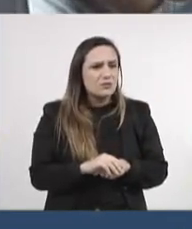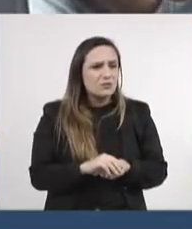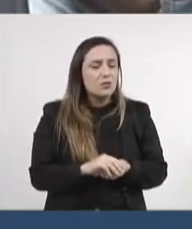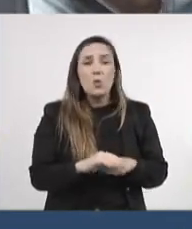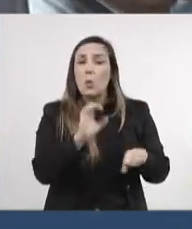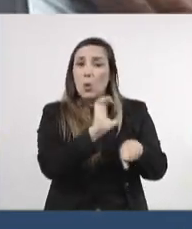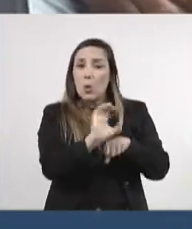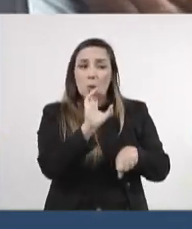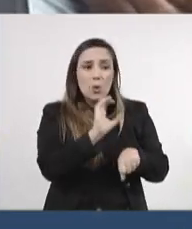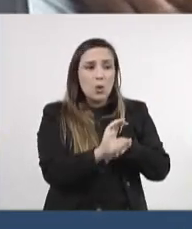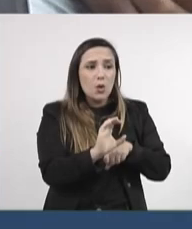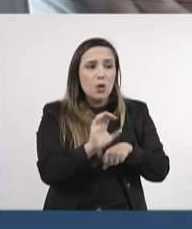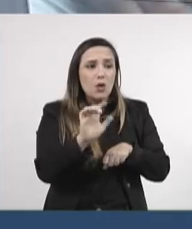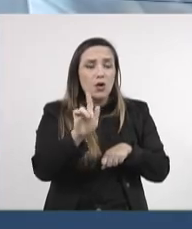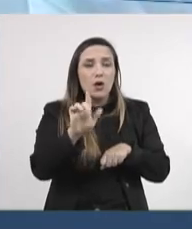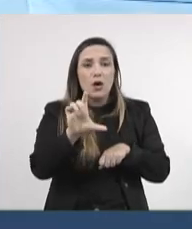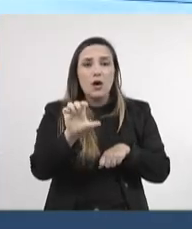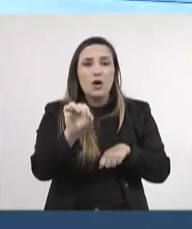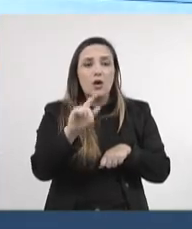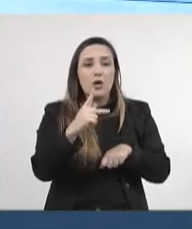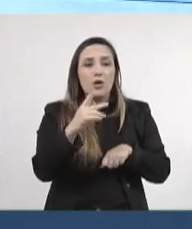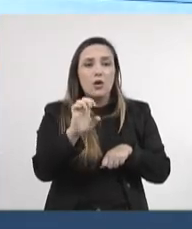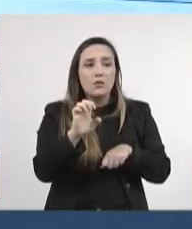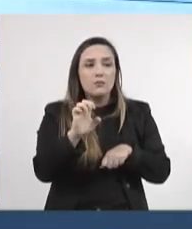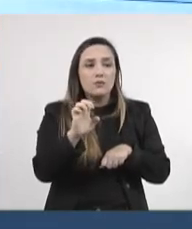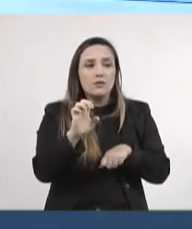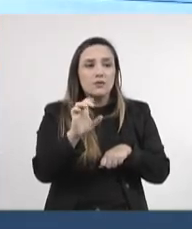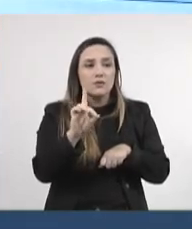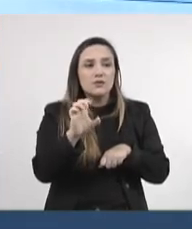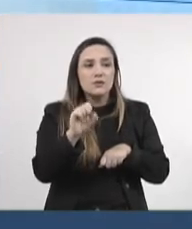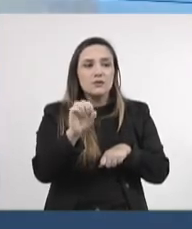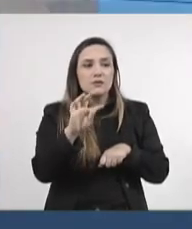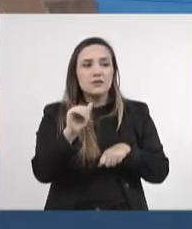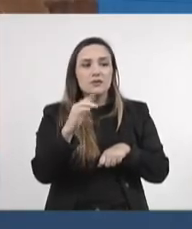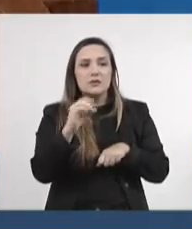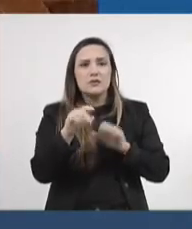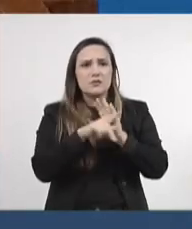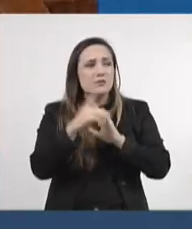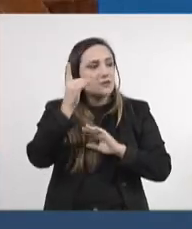curso de golpe de Estado da presidente Dilma Rousseff.